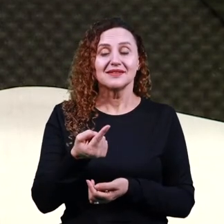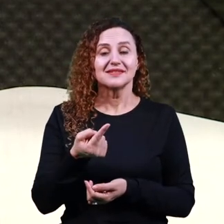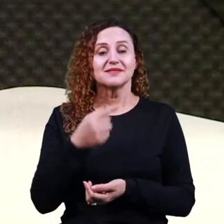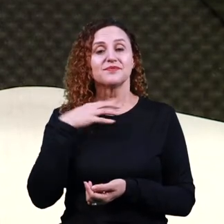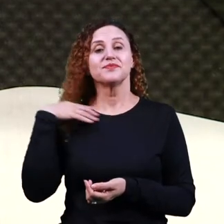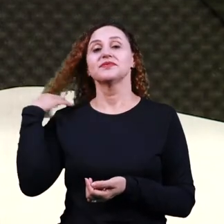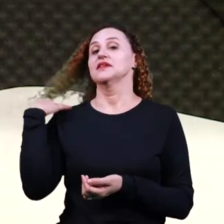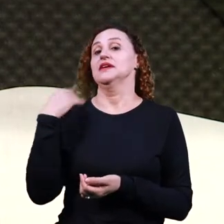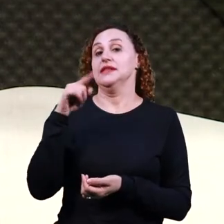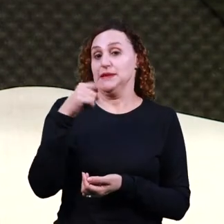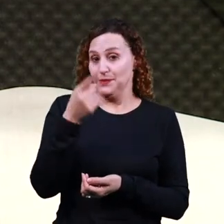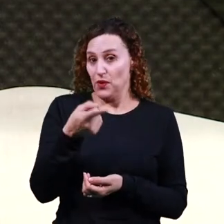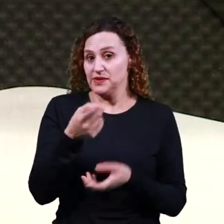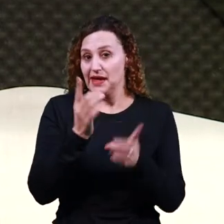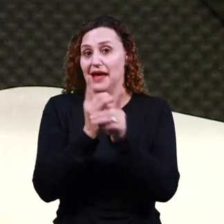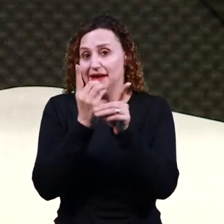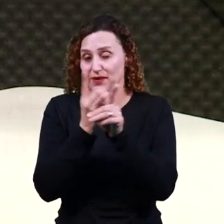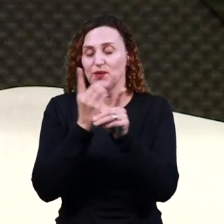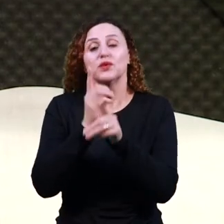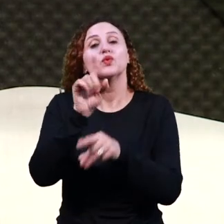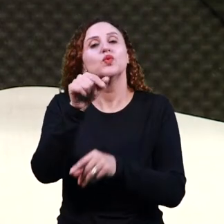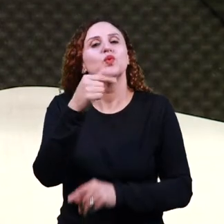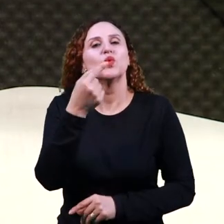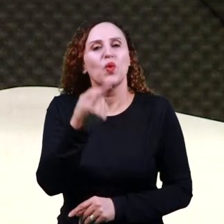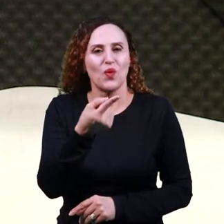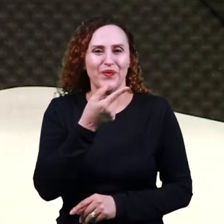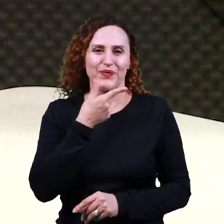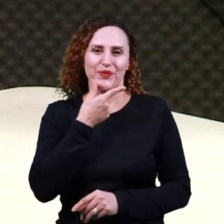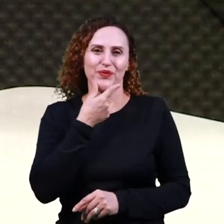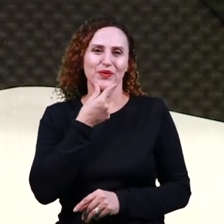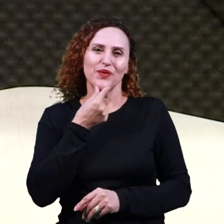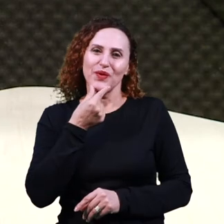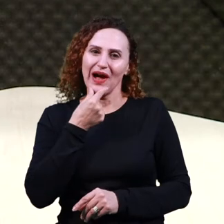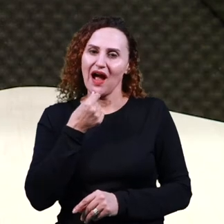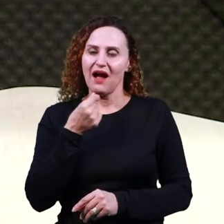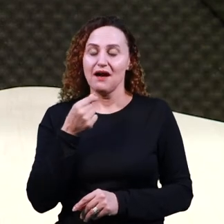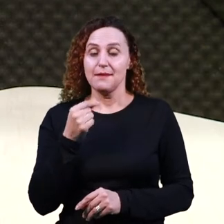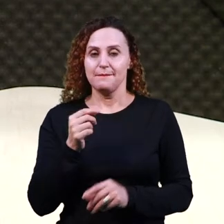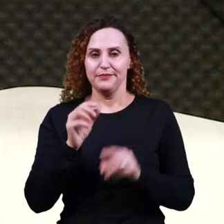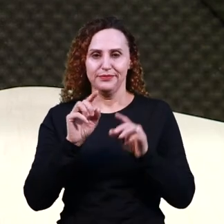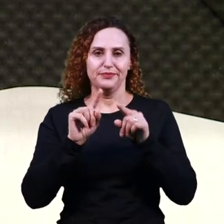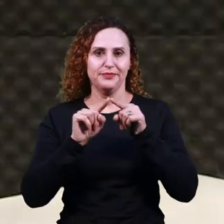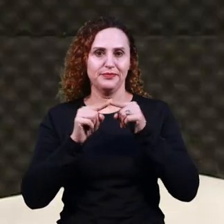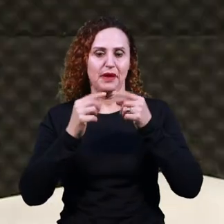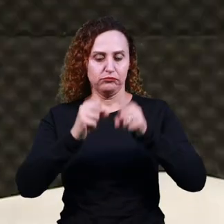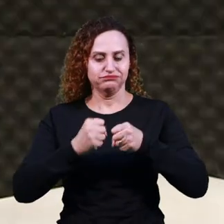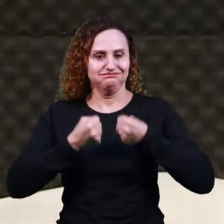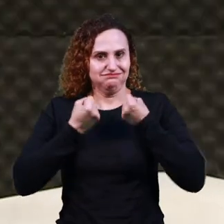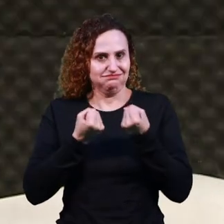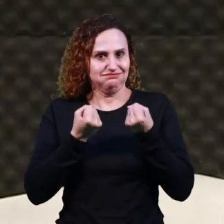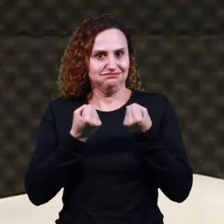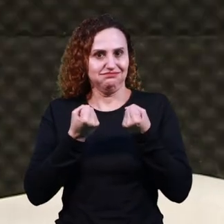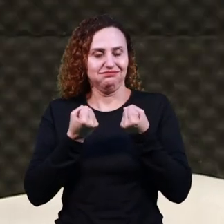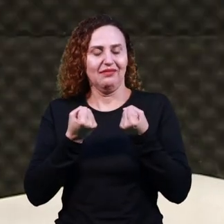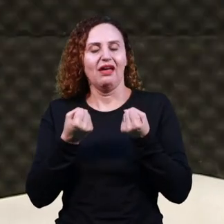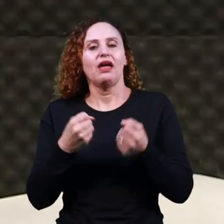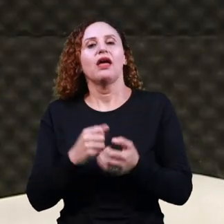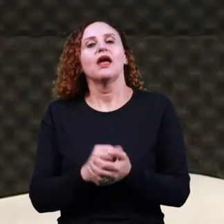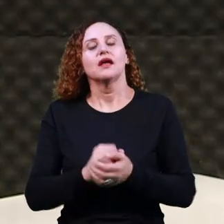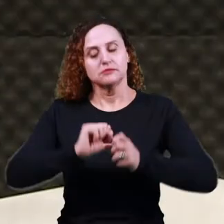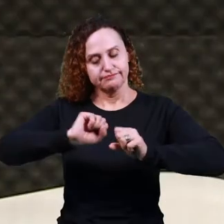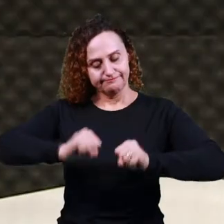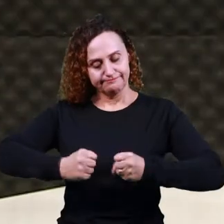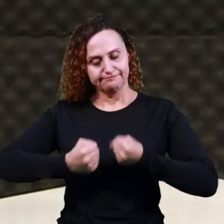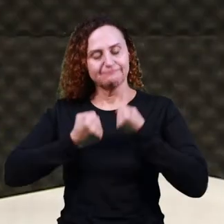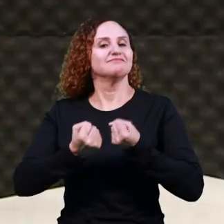ela encontra um outro rapaz que é um pouco mais vistoso. Esse rapaz, o escudeiro,